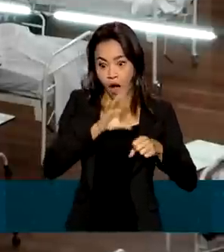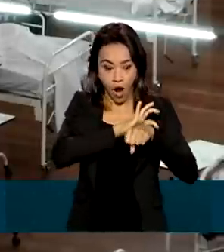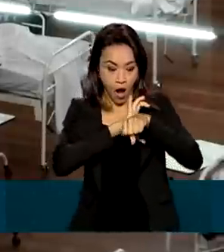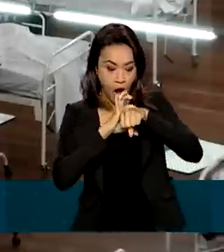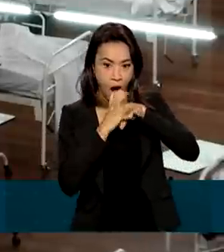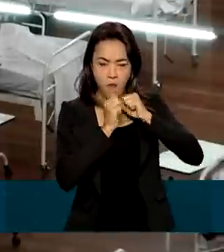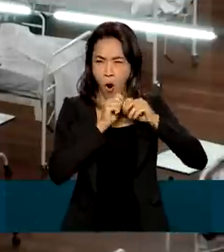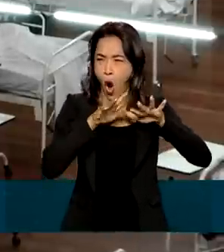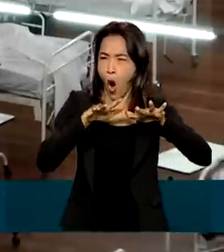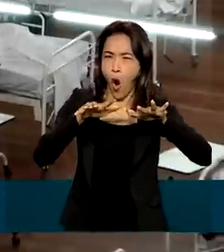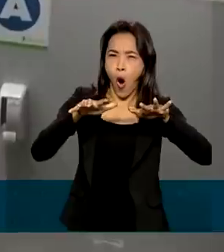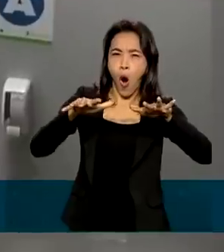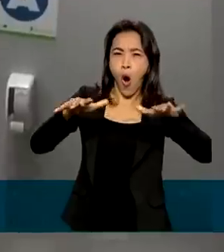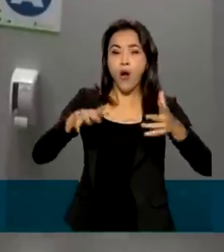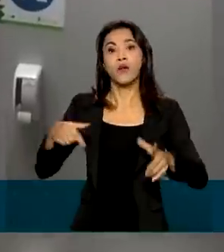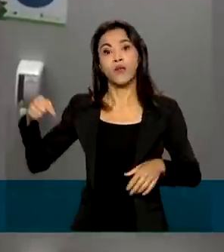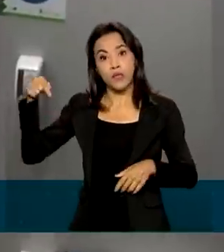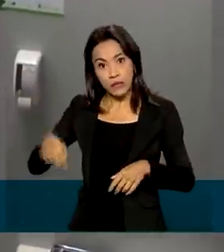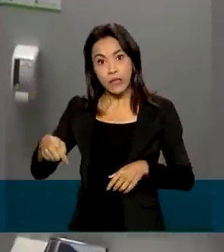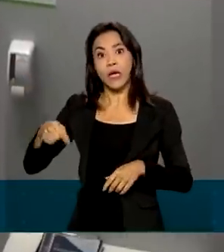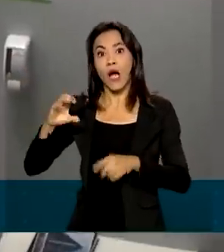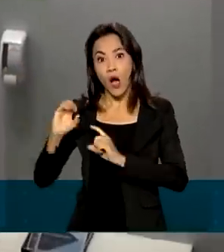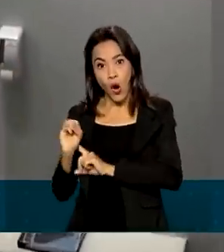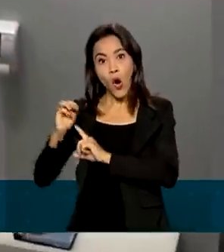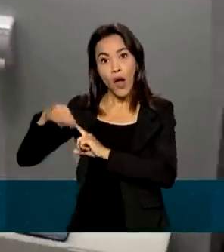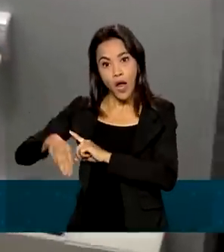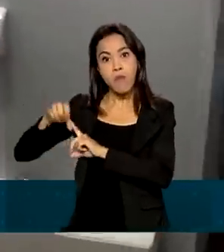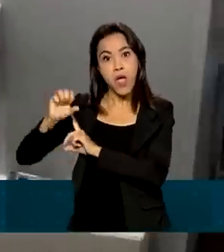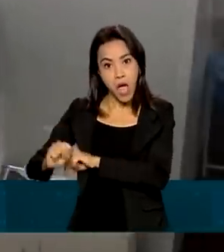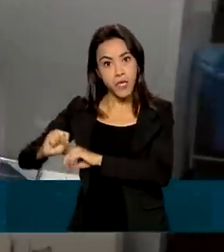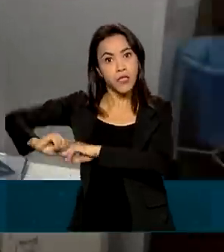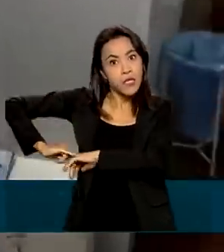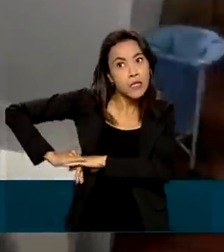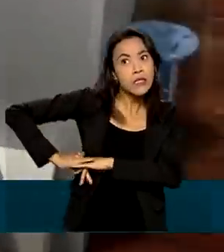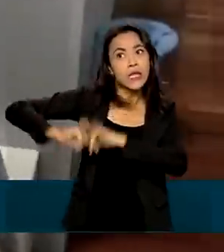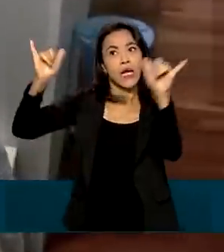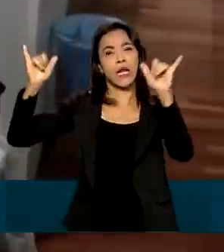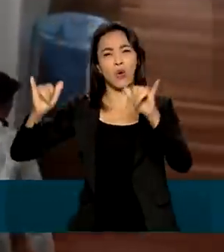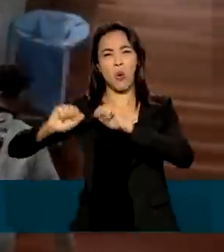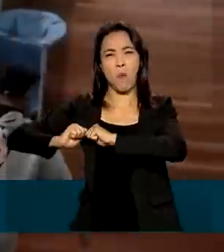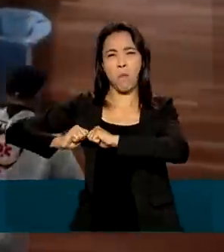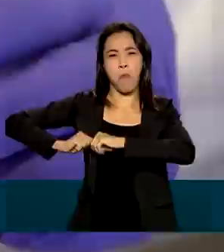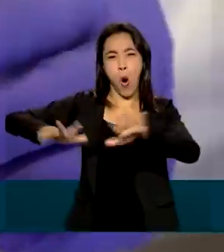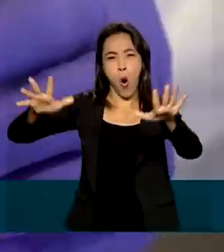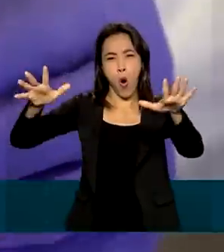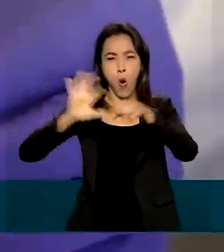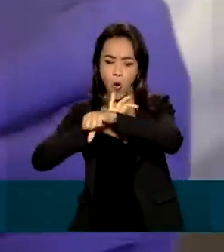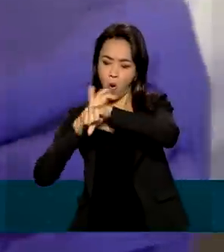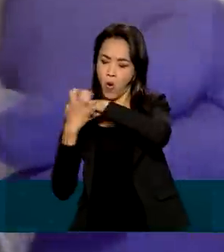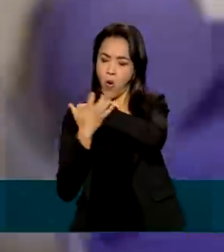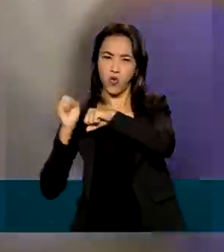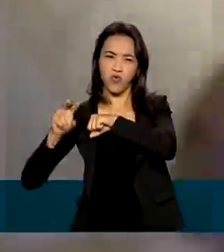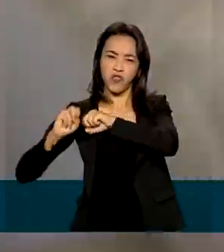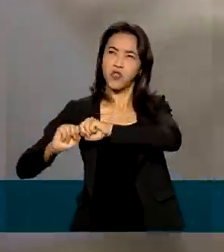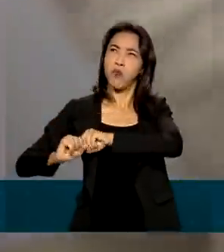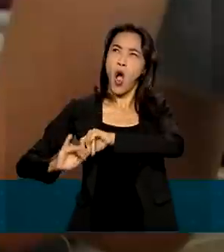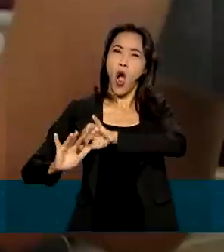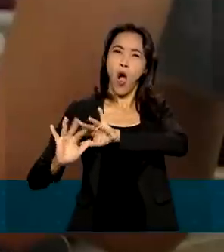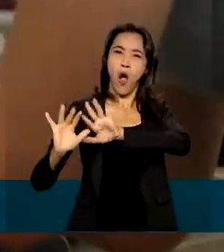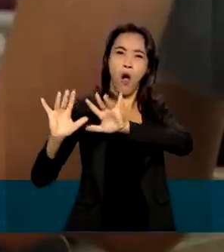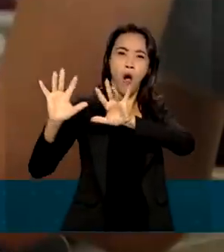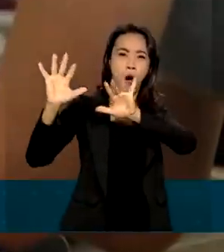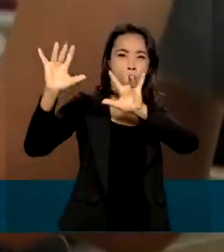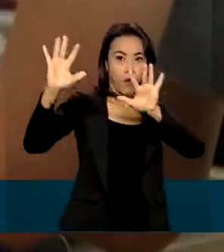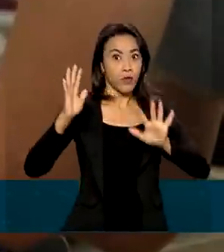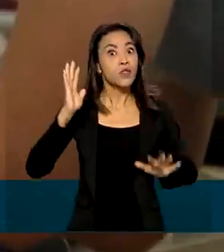depois da OMS declarar o início da pandemia de Covid-19. Com o avanço da vacinação,